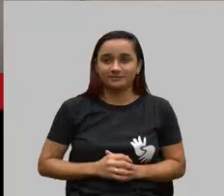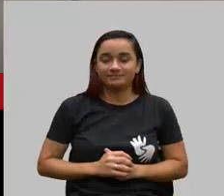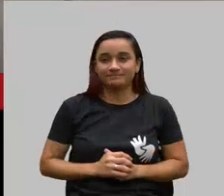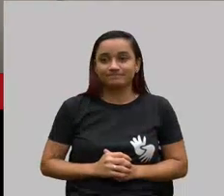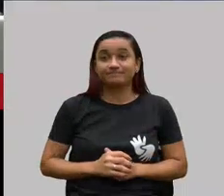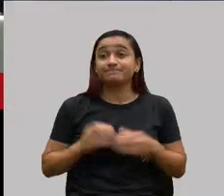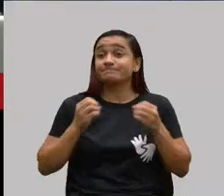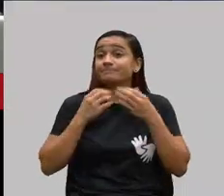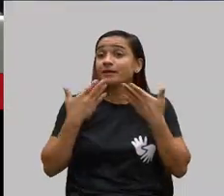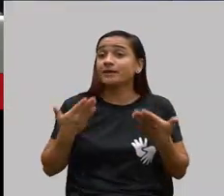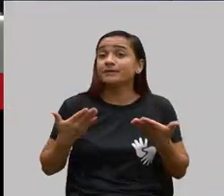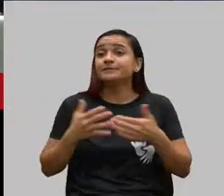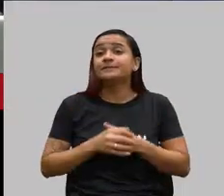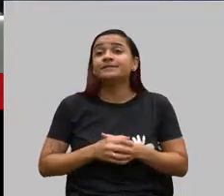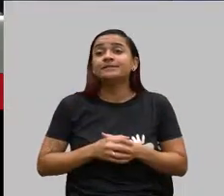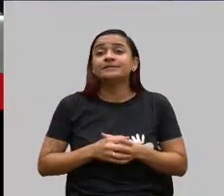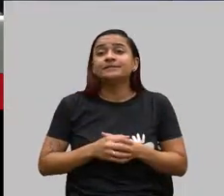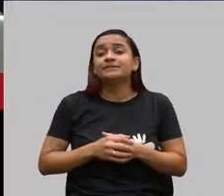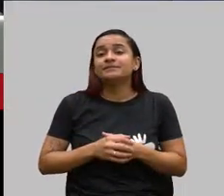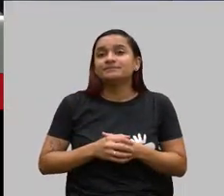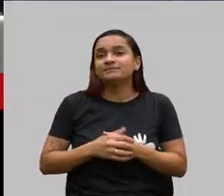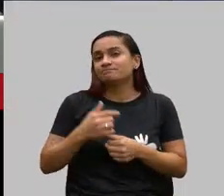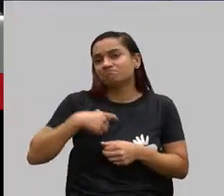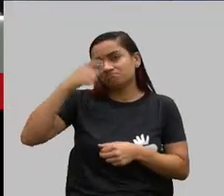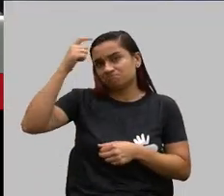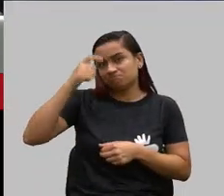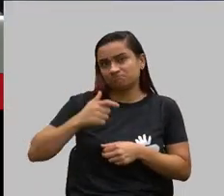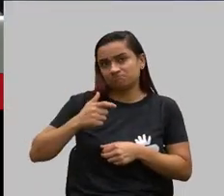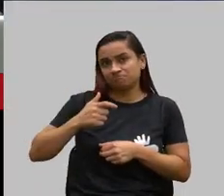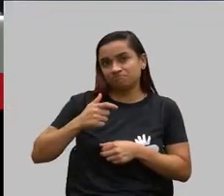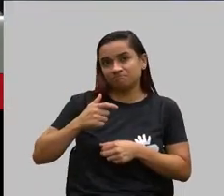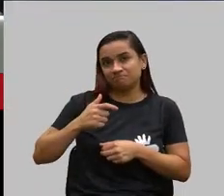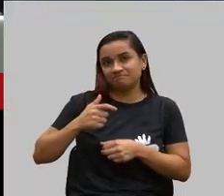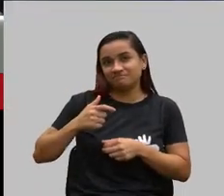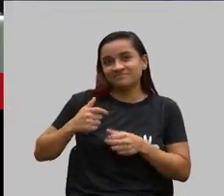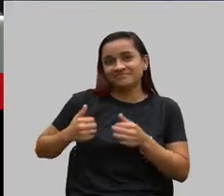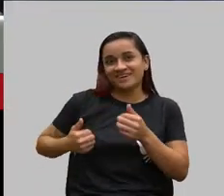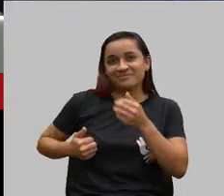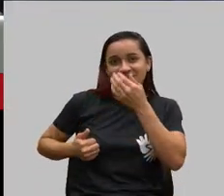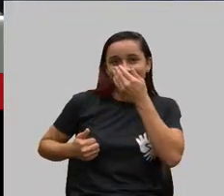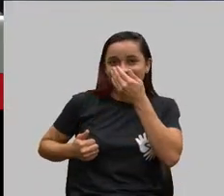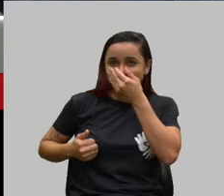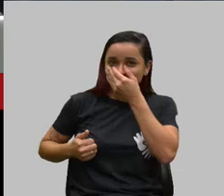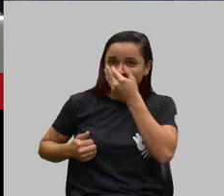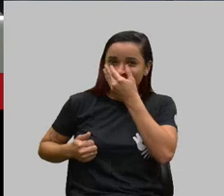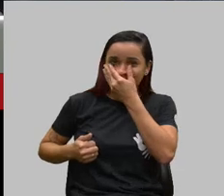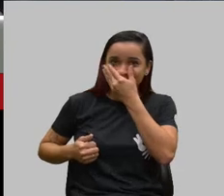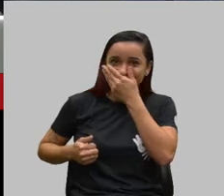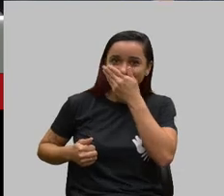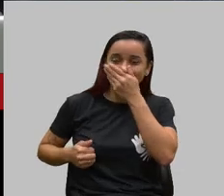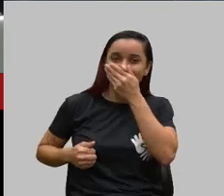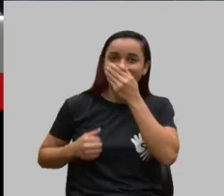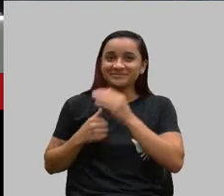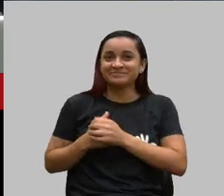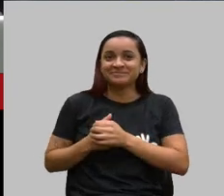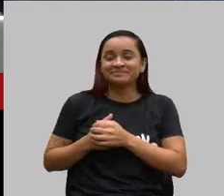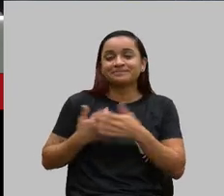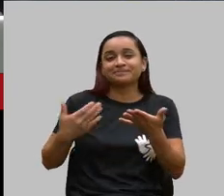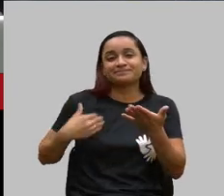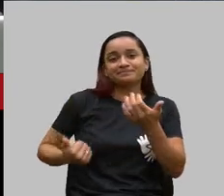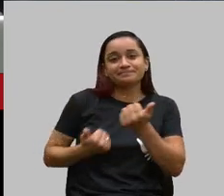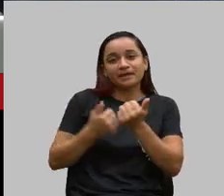Bem, eu faço parte dessa comissão e, como membro dessa